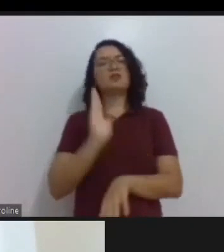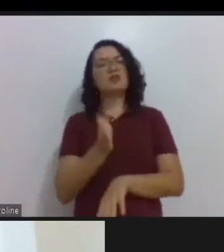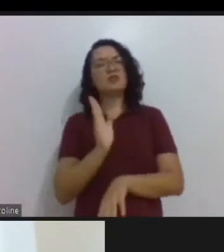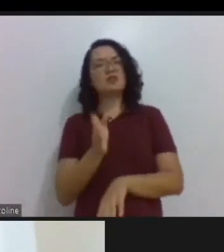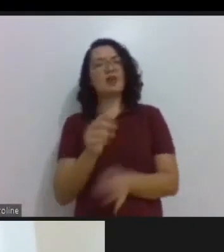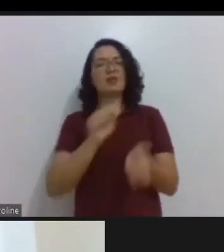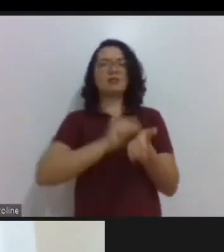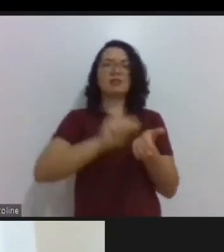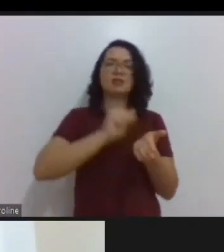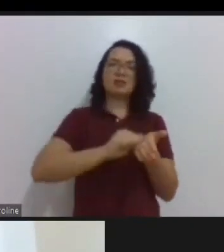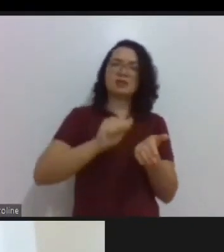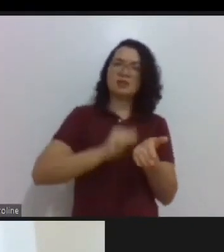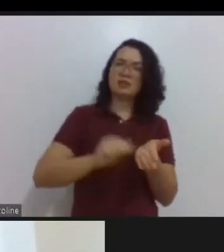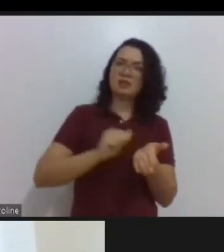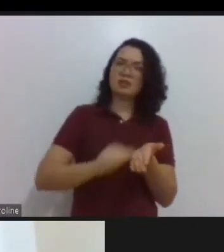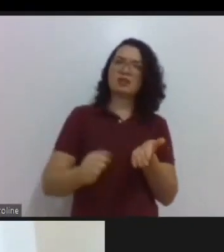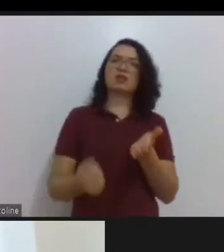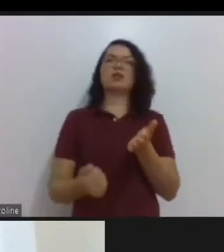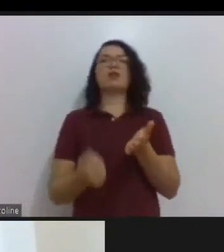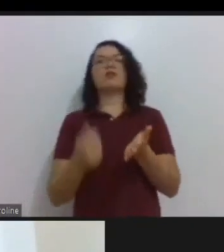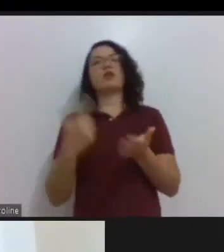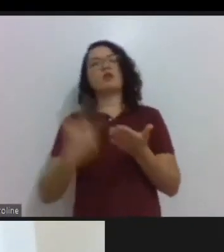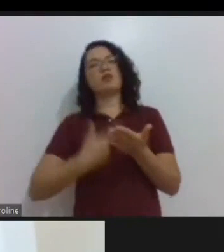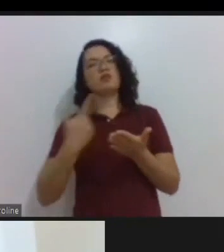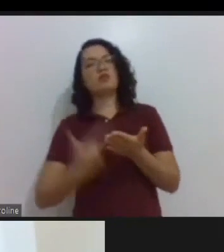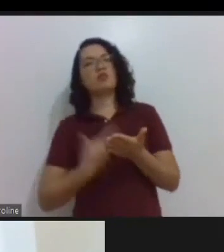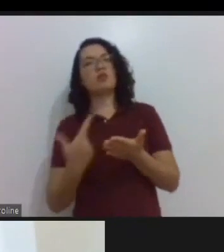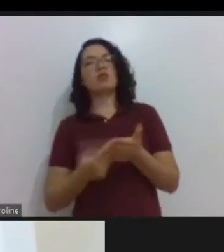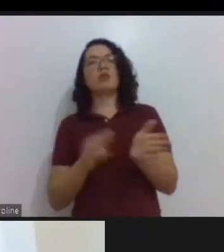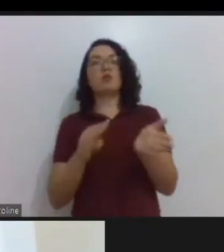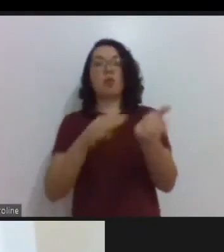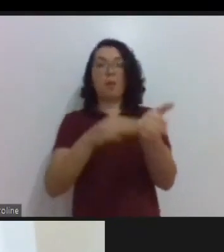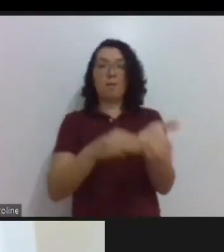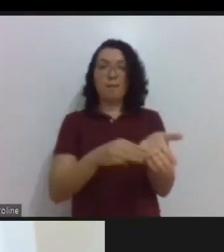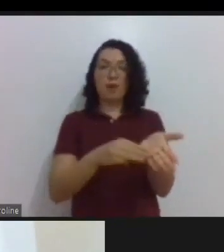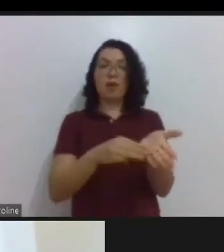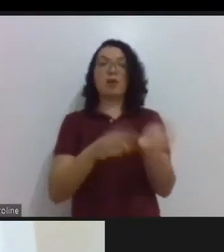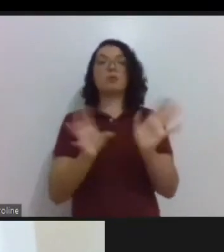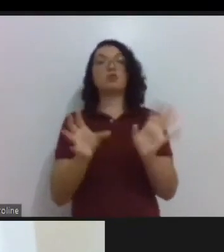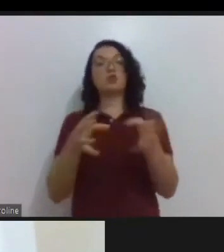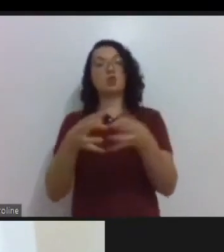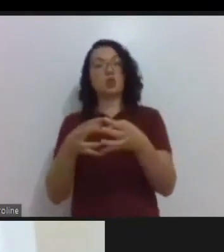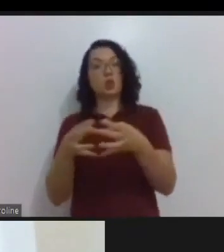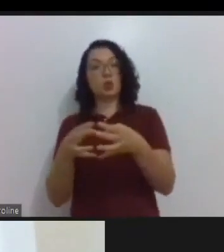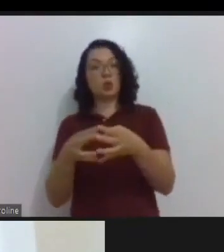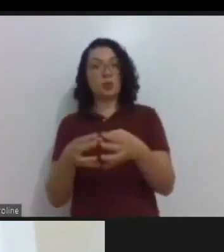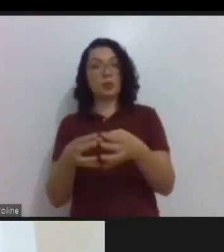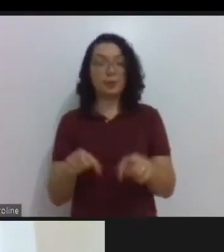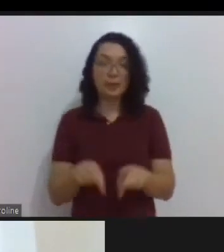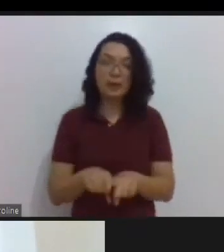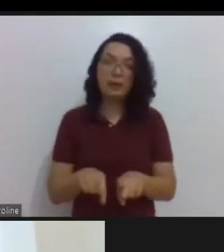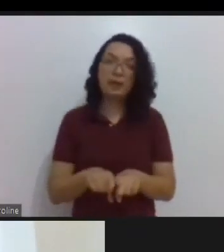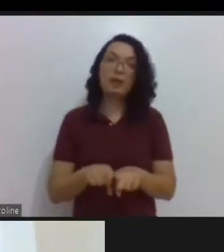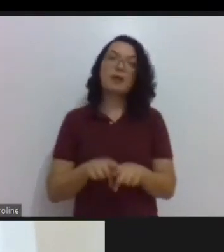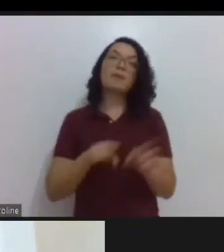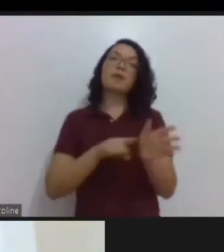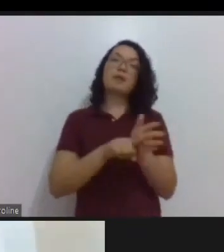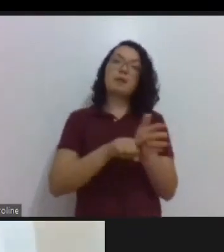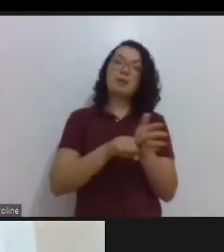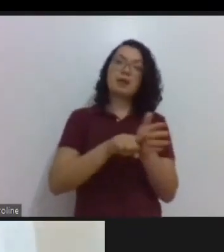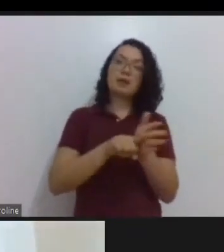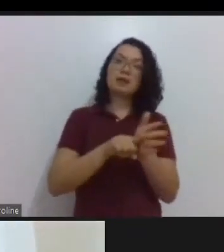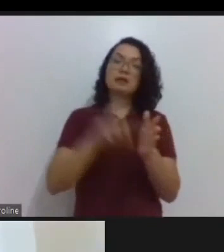construído, membro de associações científicas e comitês editoriais. Suas pesquisas relacionam-se à qualidade